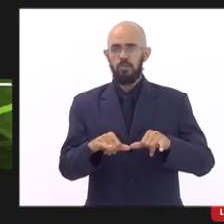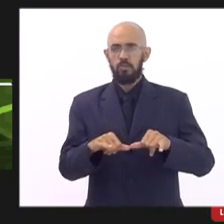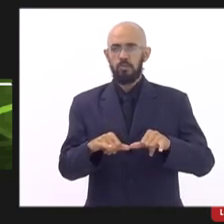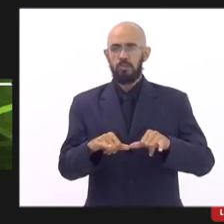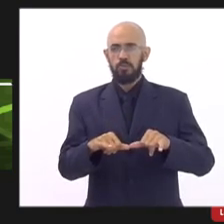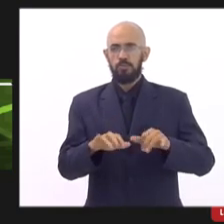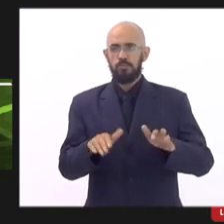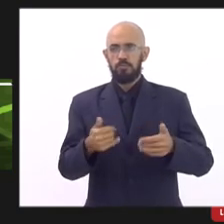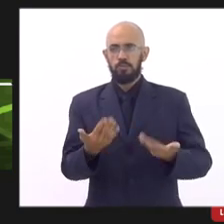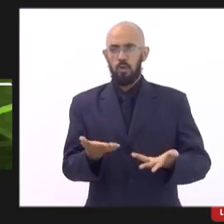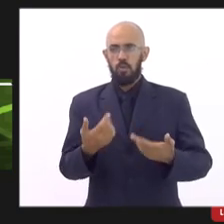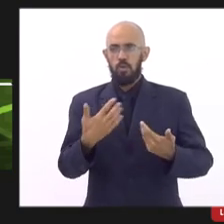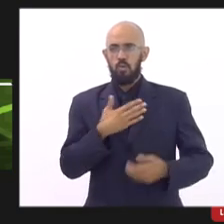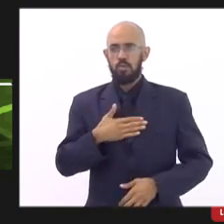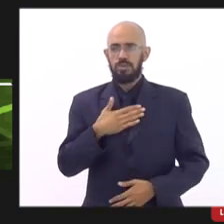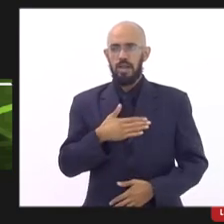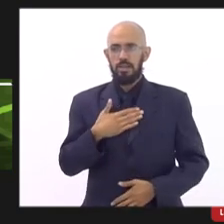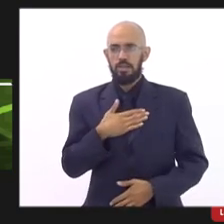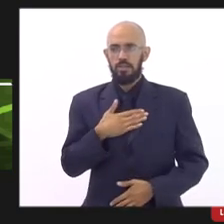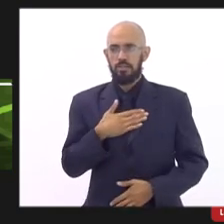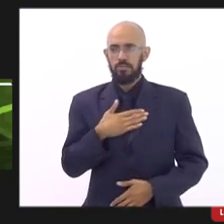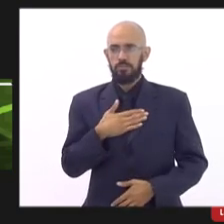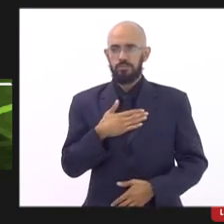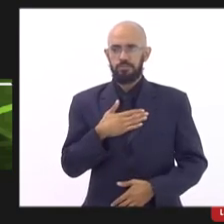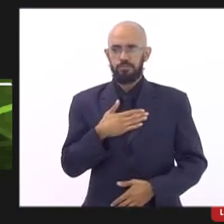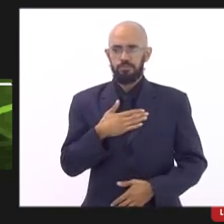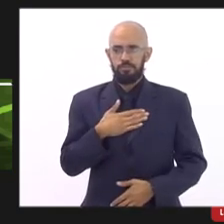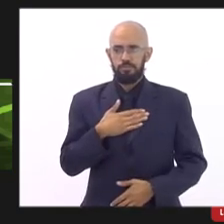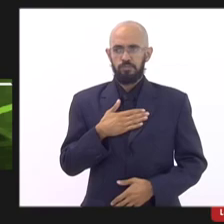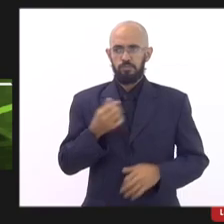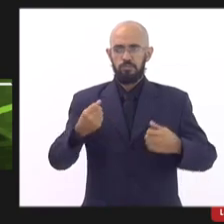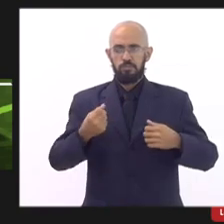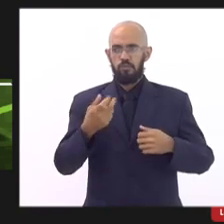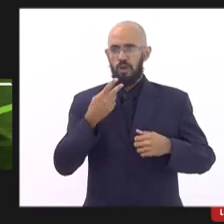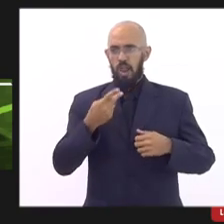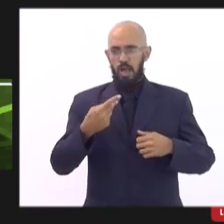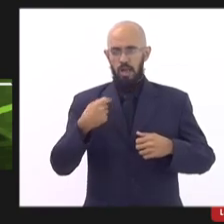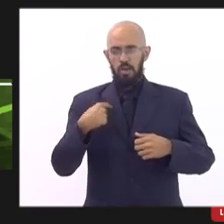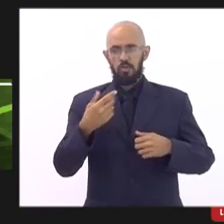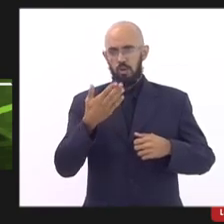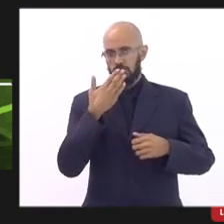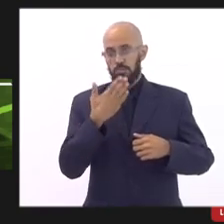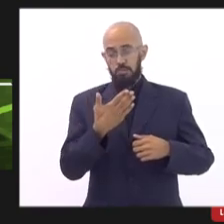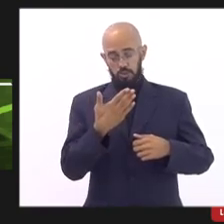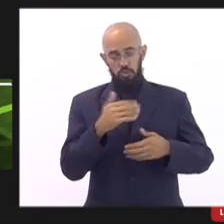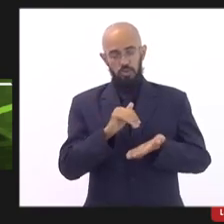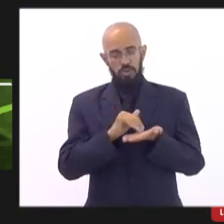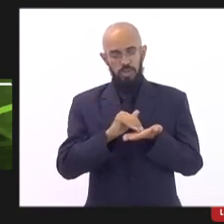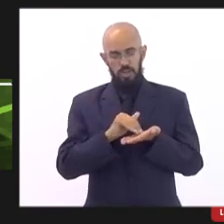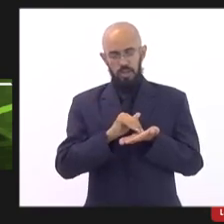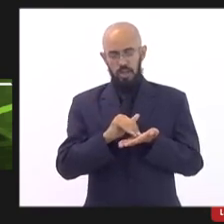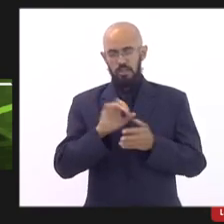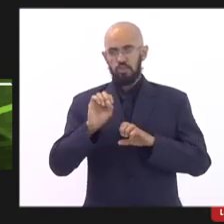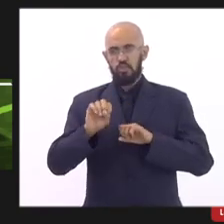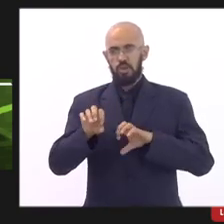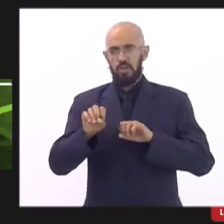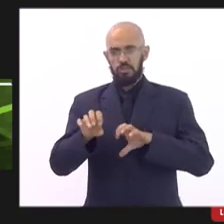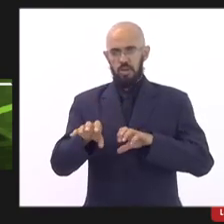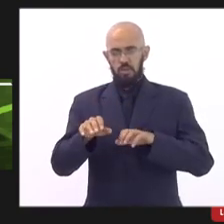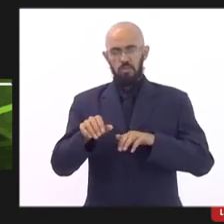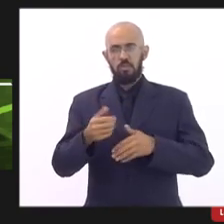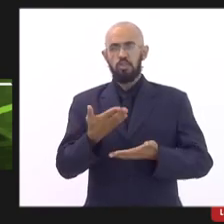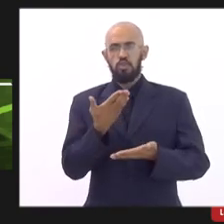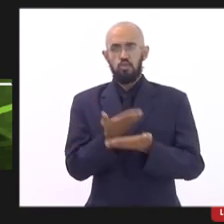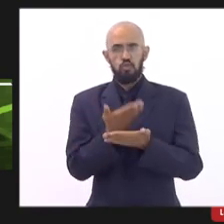enfim então eu gostaria de deixar aqui o nosso apelo à Secretaria de Educação para que se debrucem